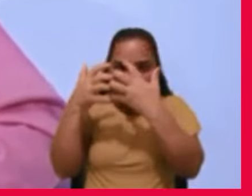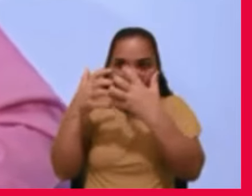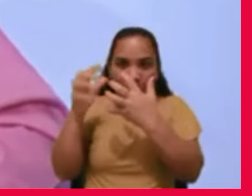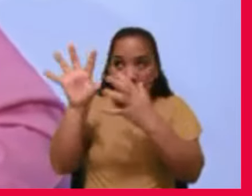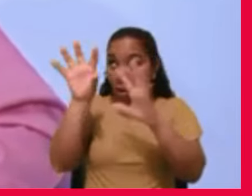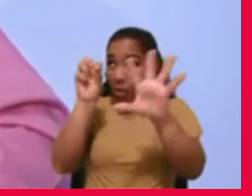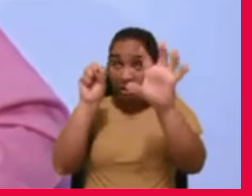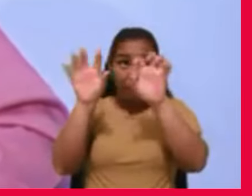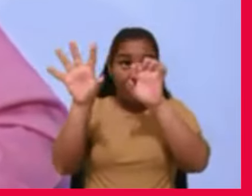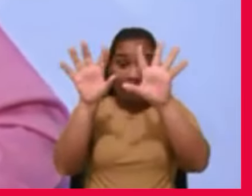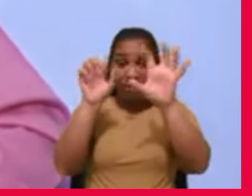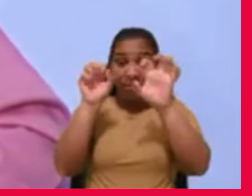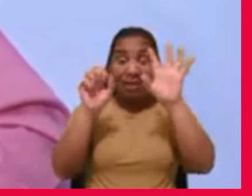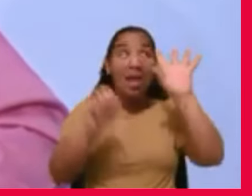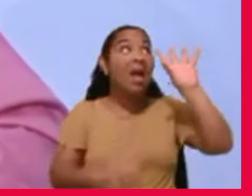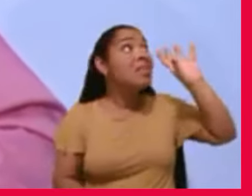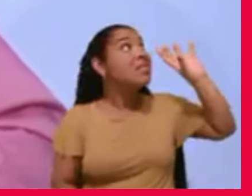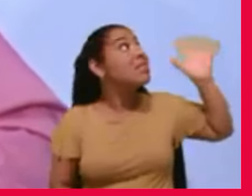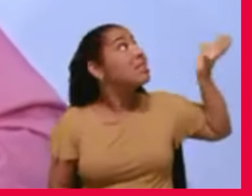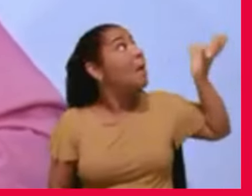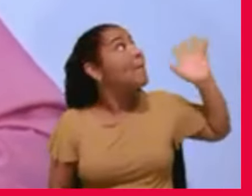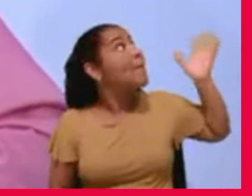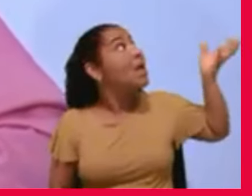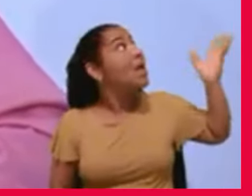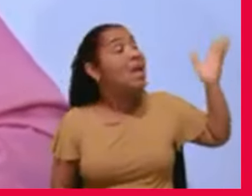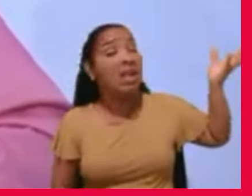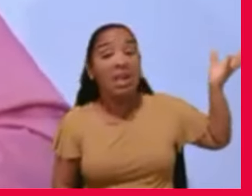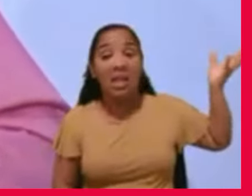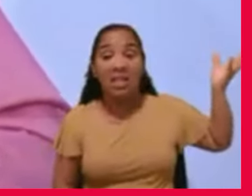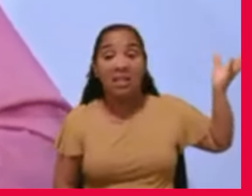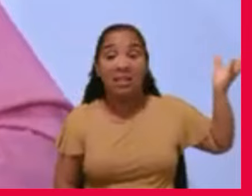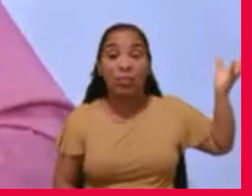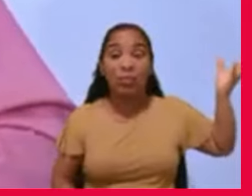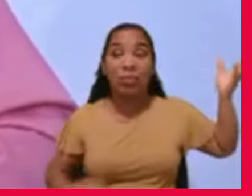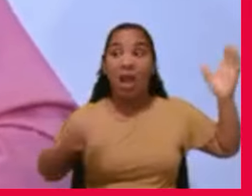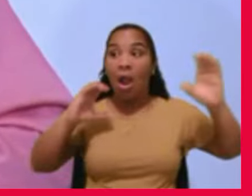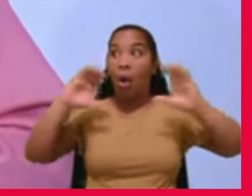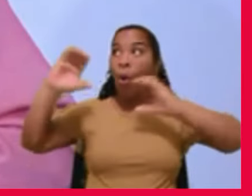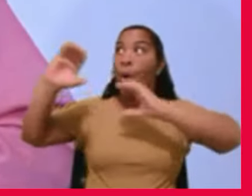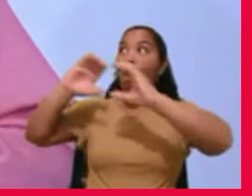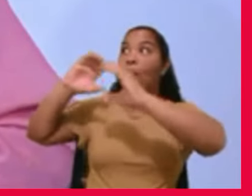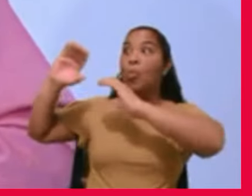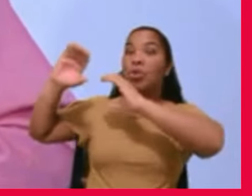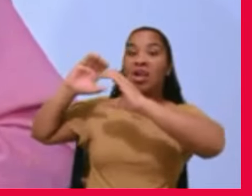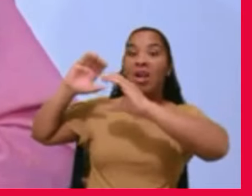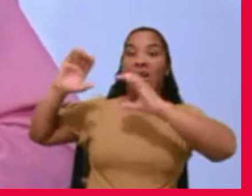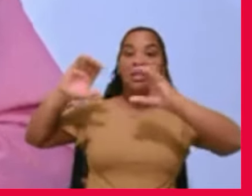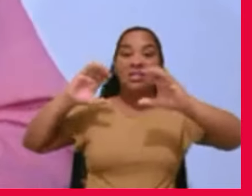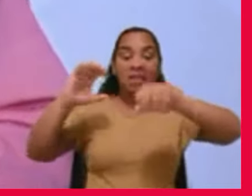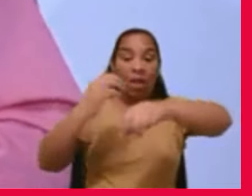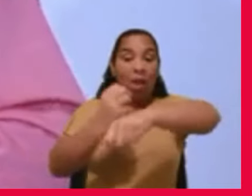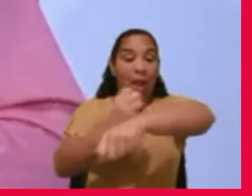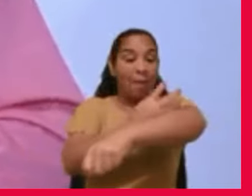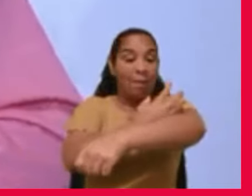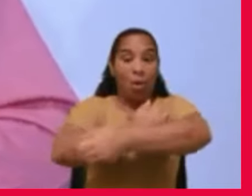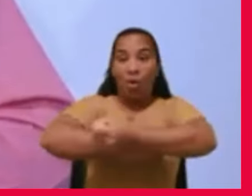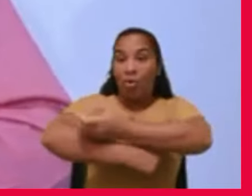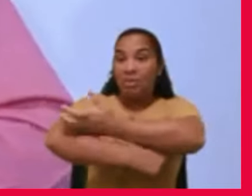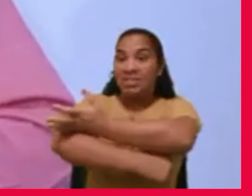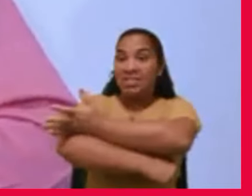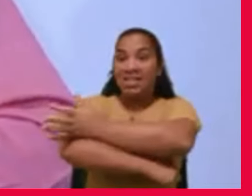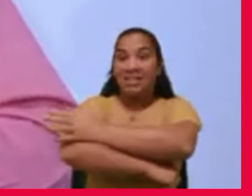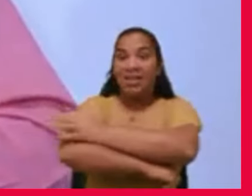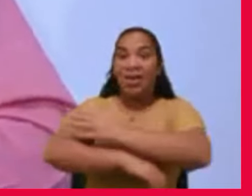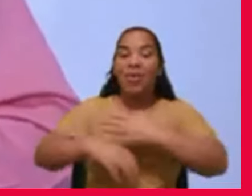temperatura, a comunicabilidade, os estados emocionais, as simpatias às